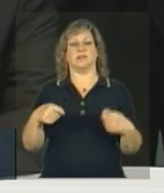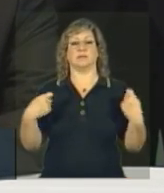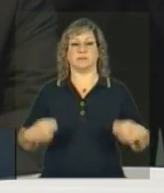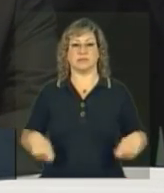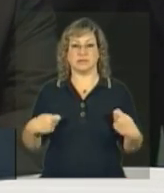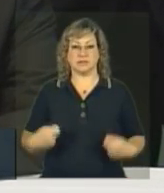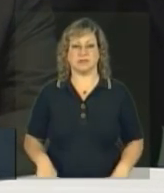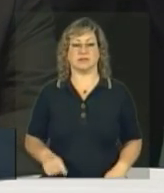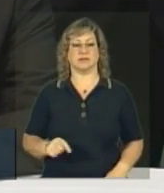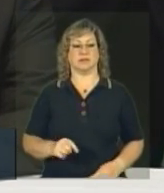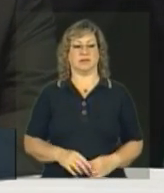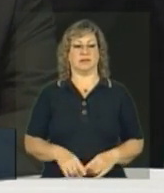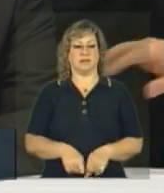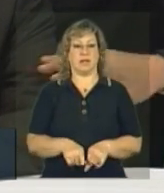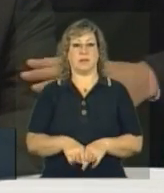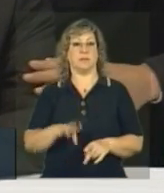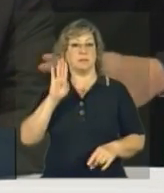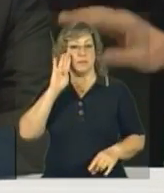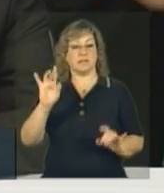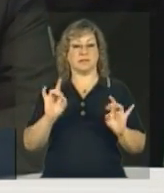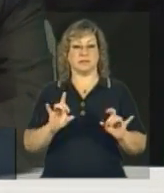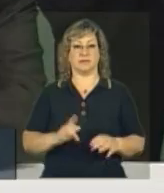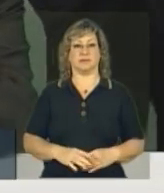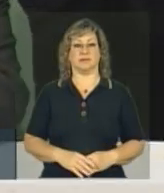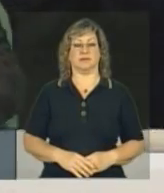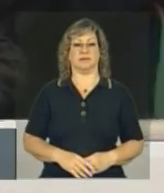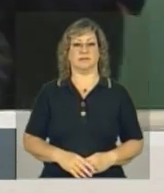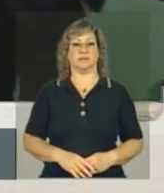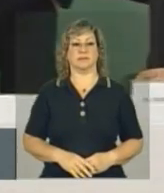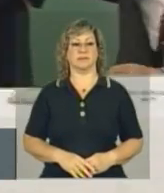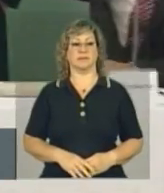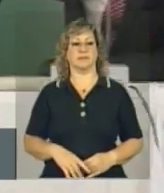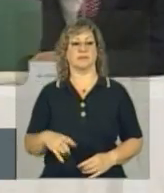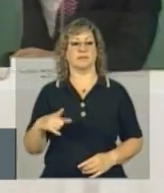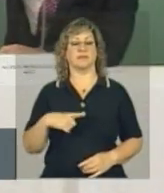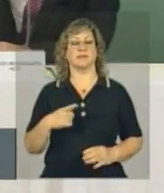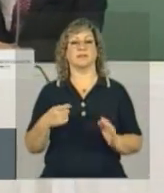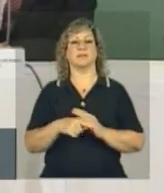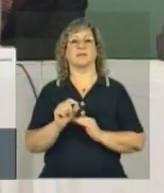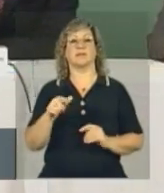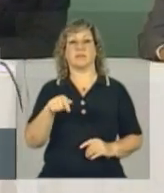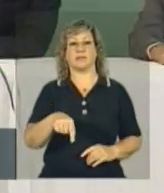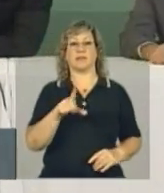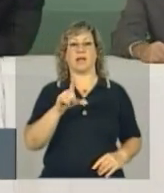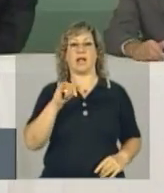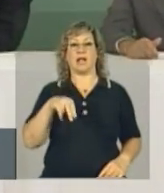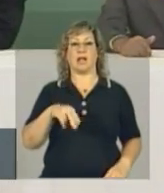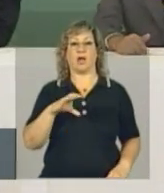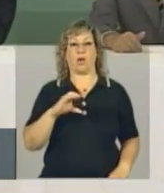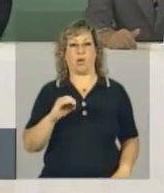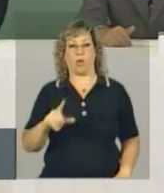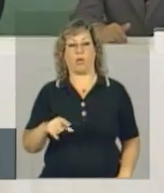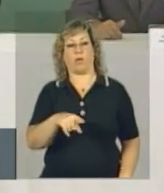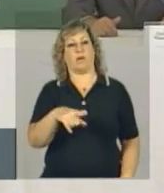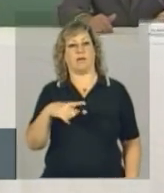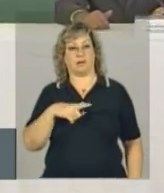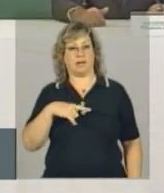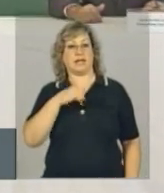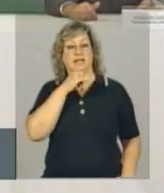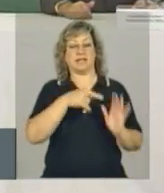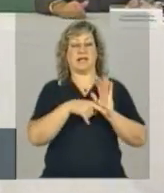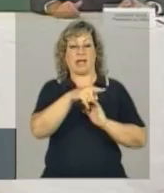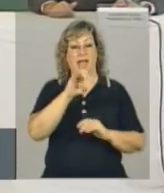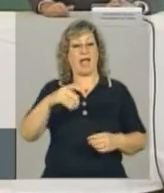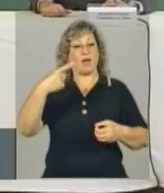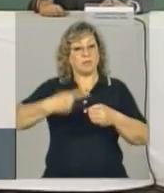específica. Deixa eu só dar uma... O Lincoln é o exemplo aqui, ao vivo e a cores. É do interior da